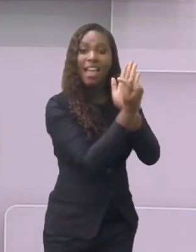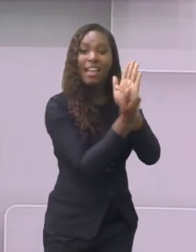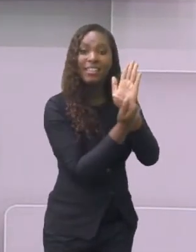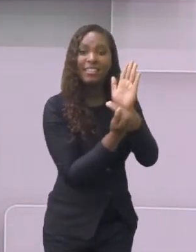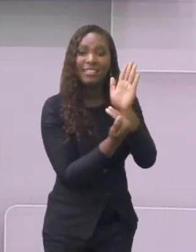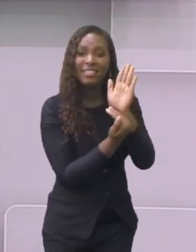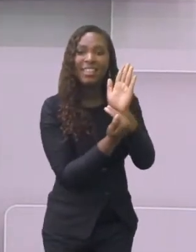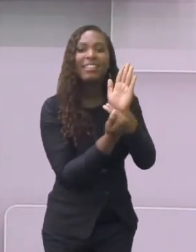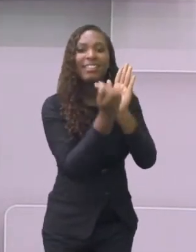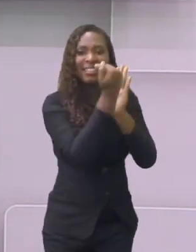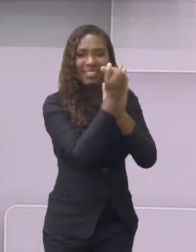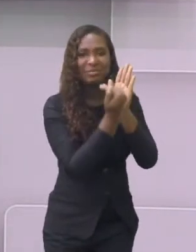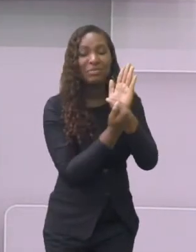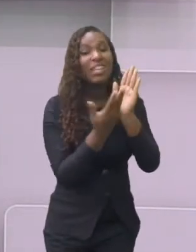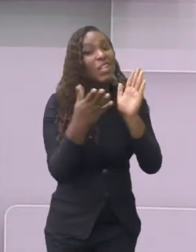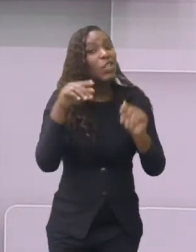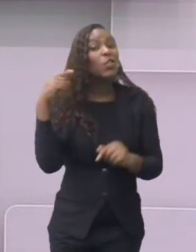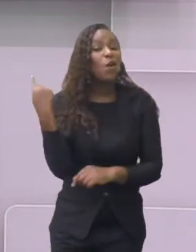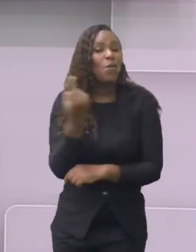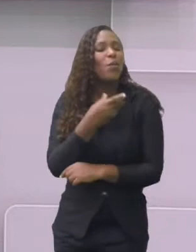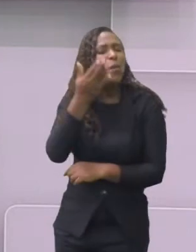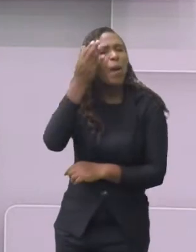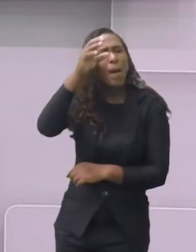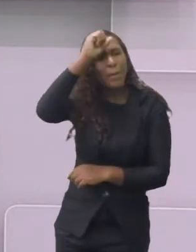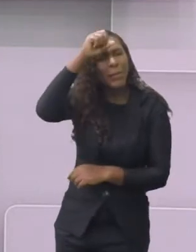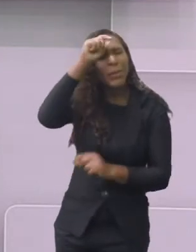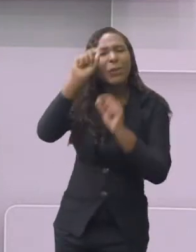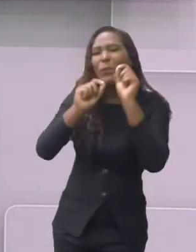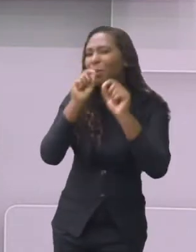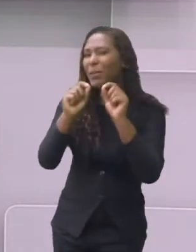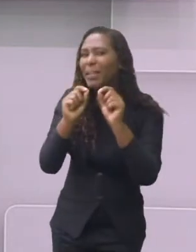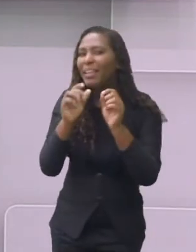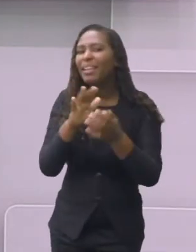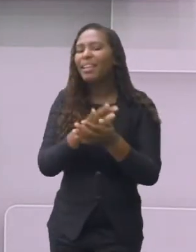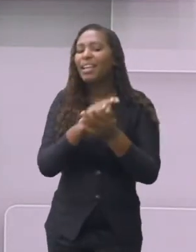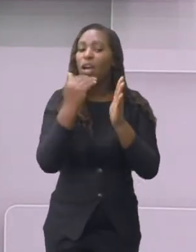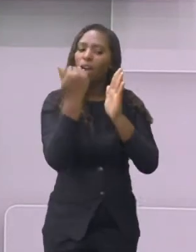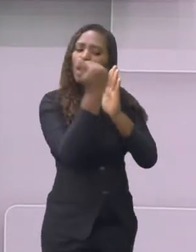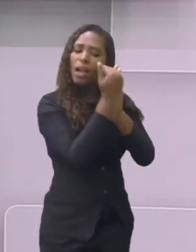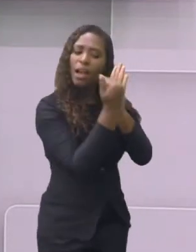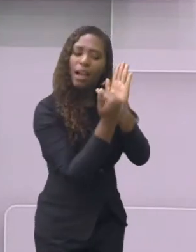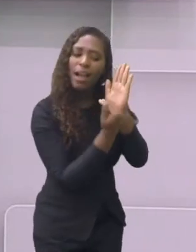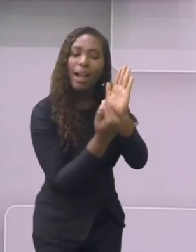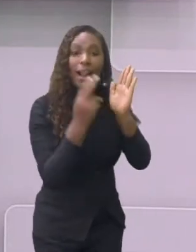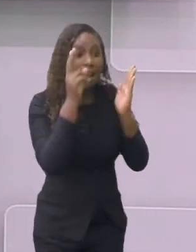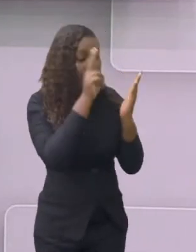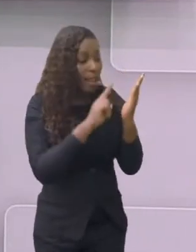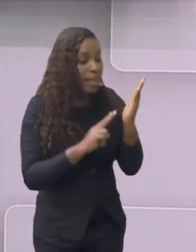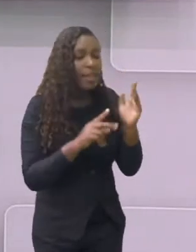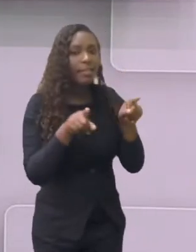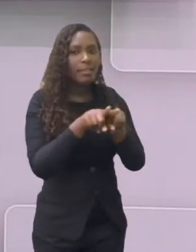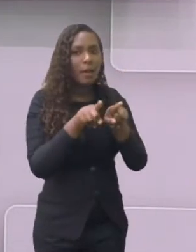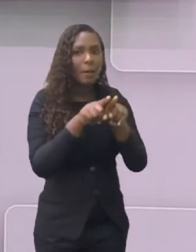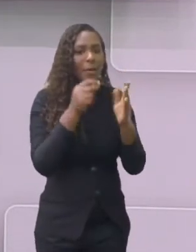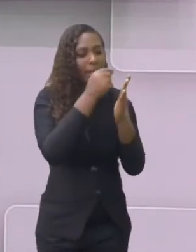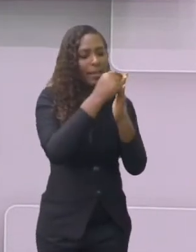entender uma receita e quais são os pontos principais para se escrever uma boa receita.